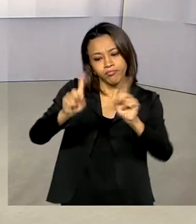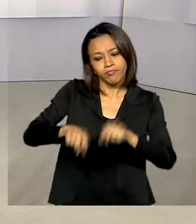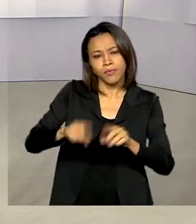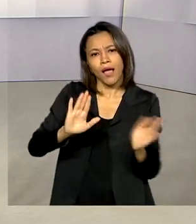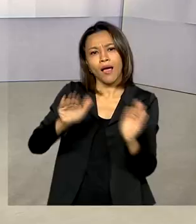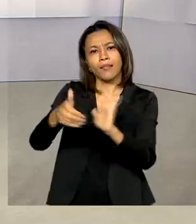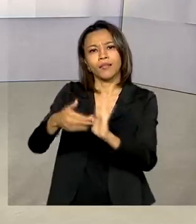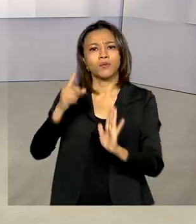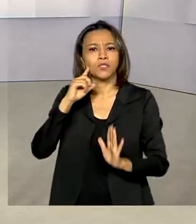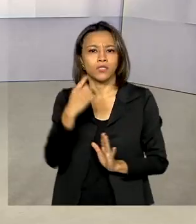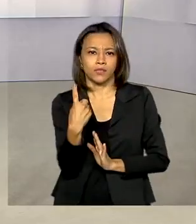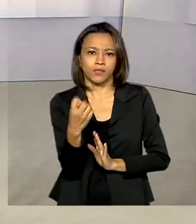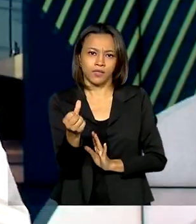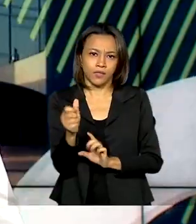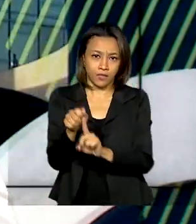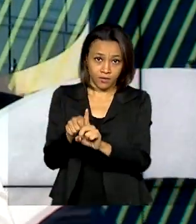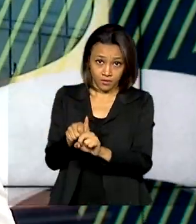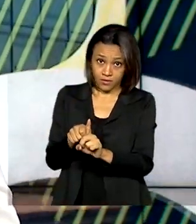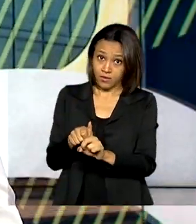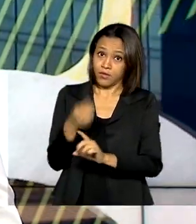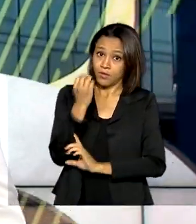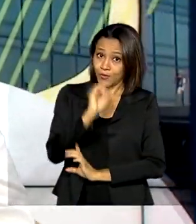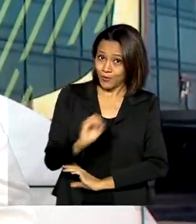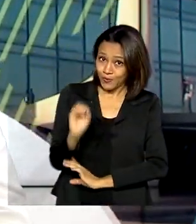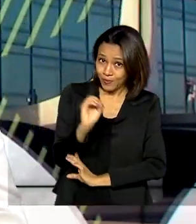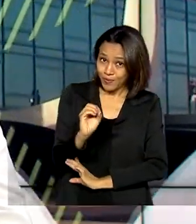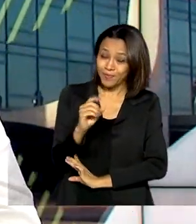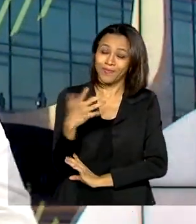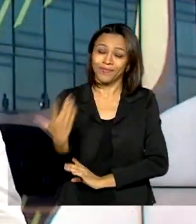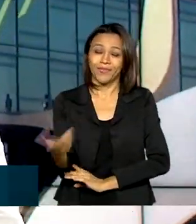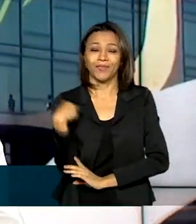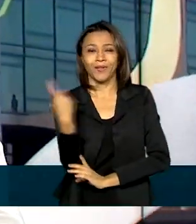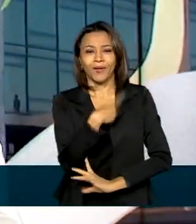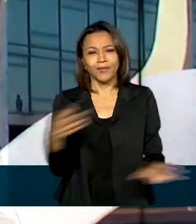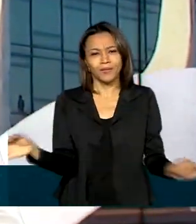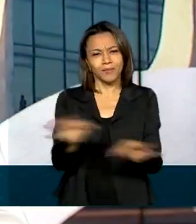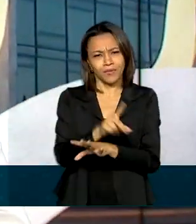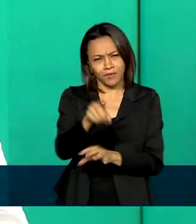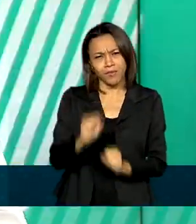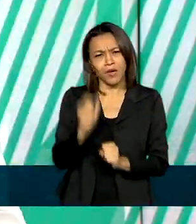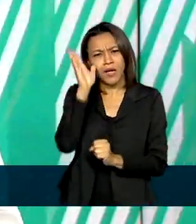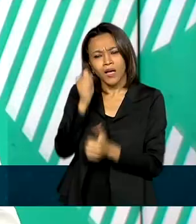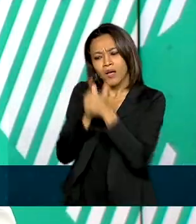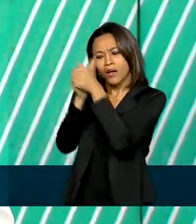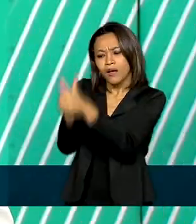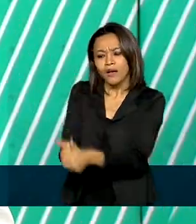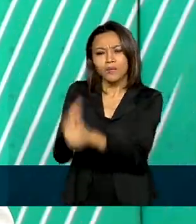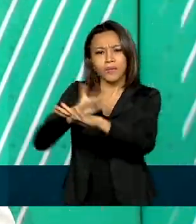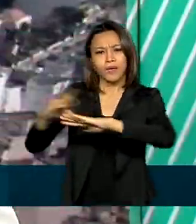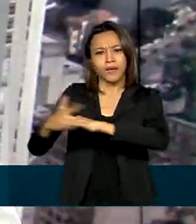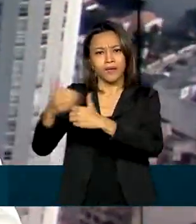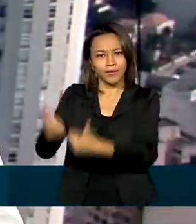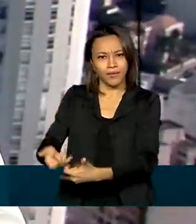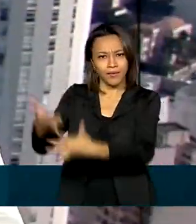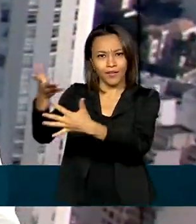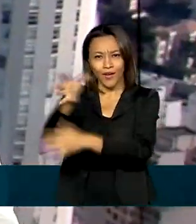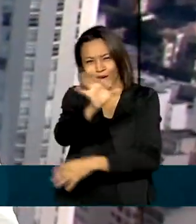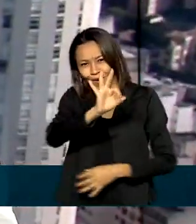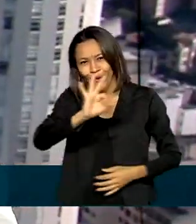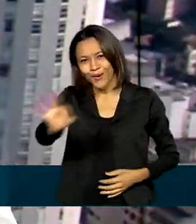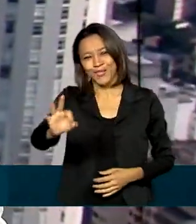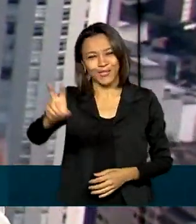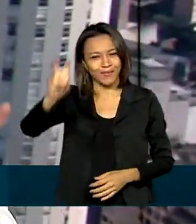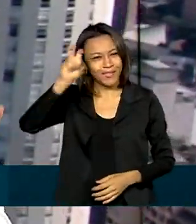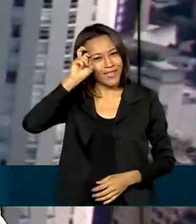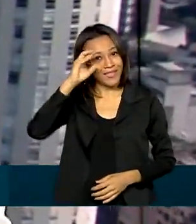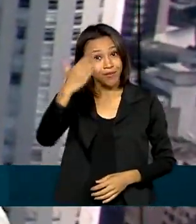16 de outubro. A gente fica por aqui, você pode nos acompanhar também pelas redes sociais. Uma ótima quinta-feira